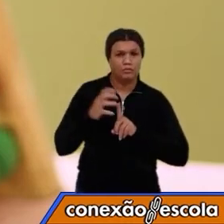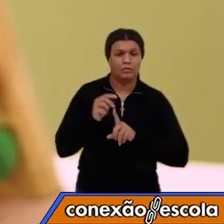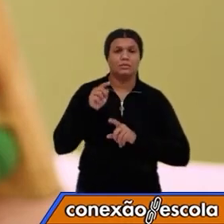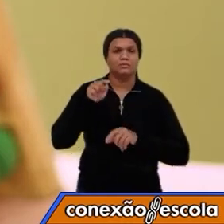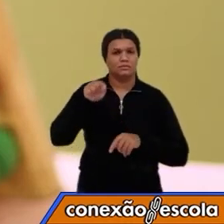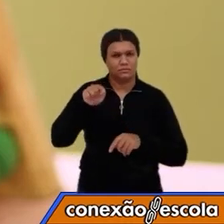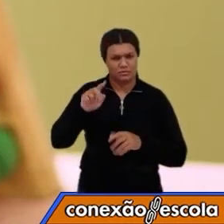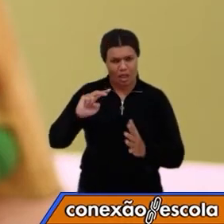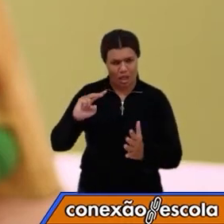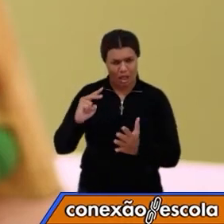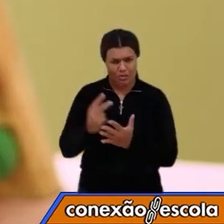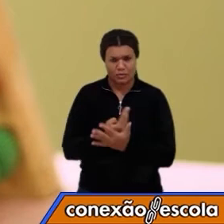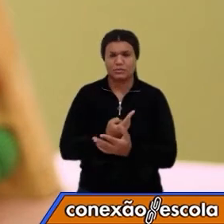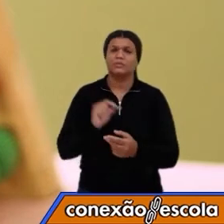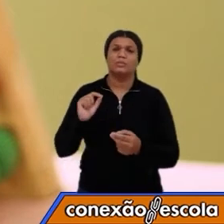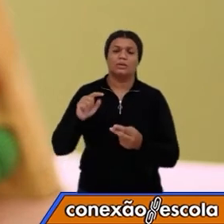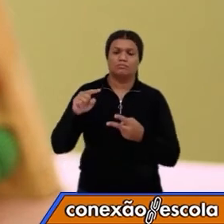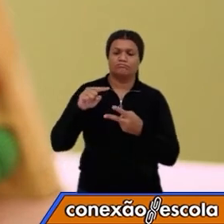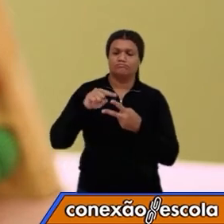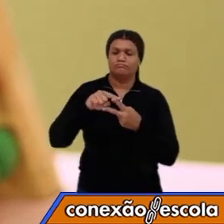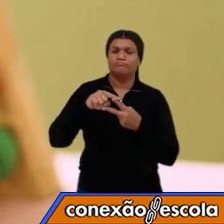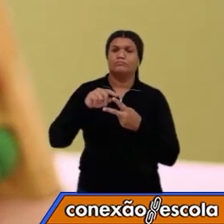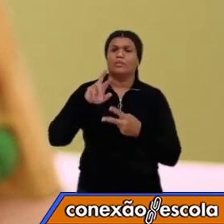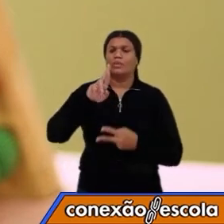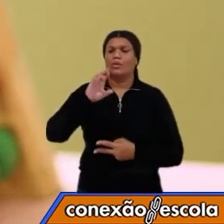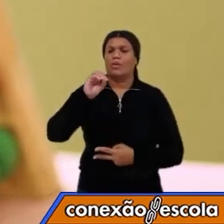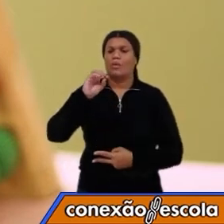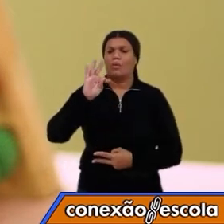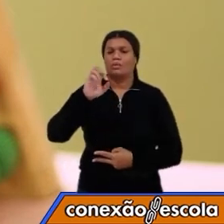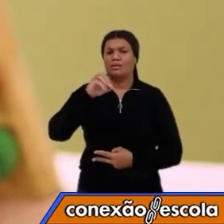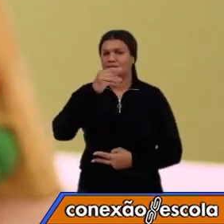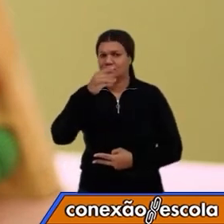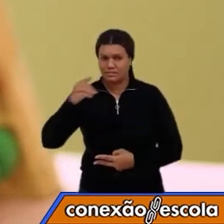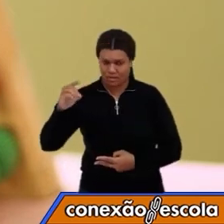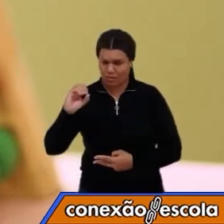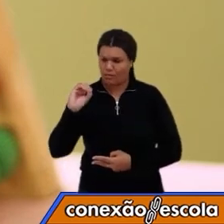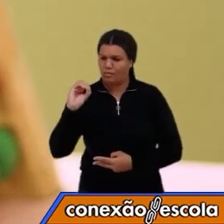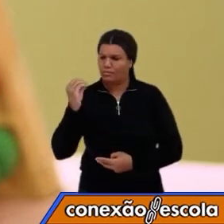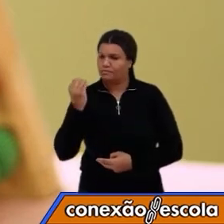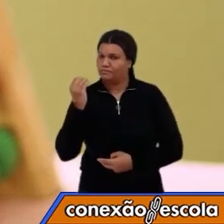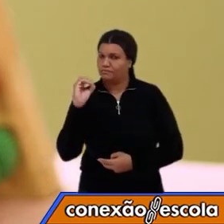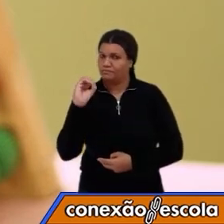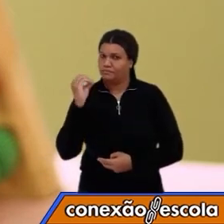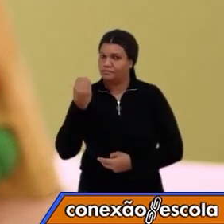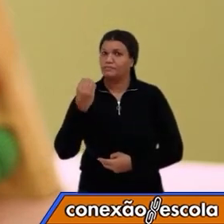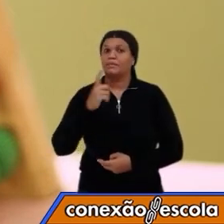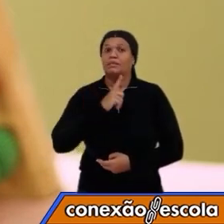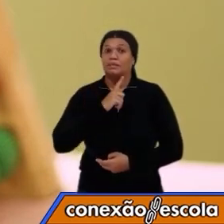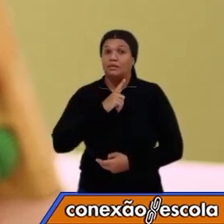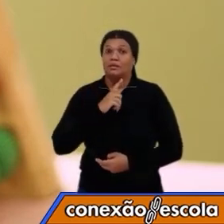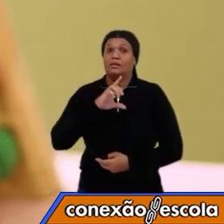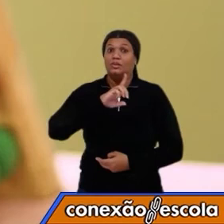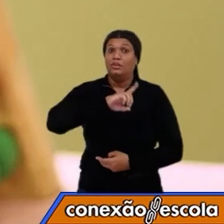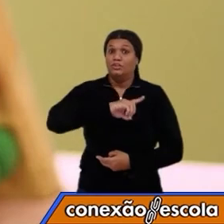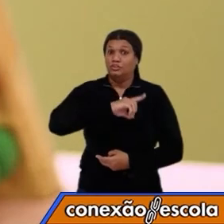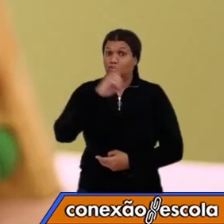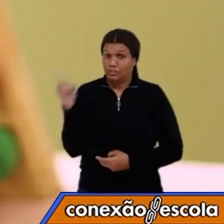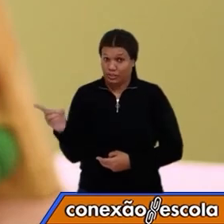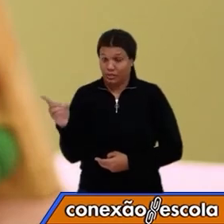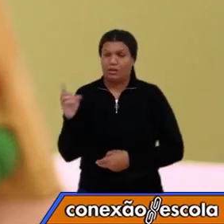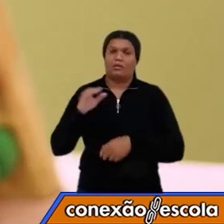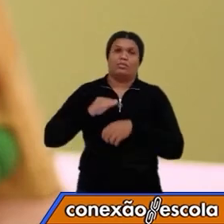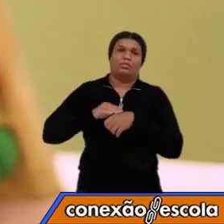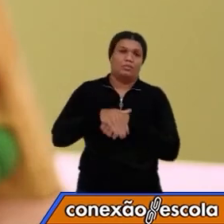é que, em rotação, nós vemos que nós teremos dias, nós teremos dias, e